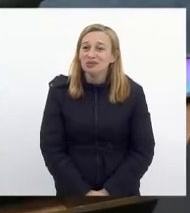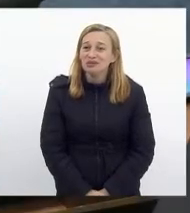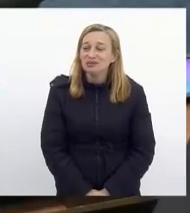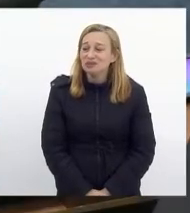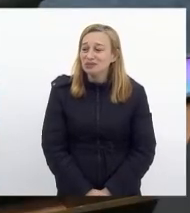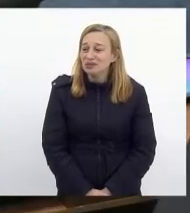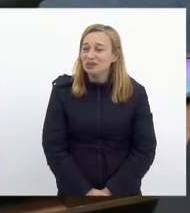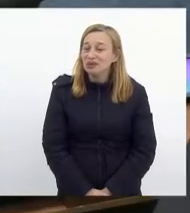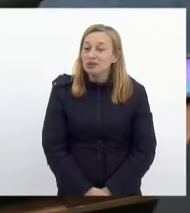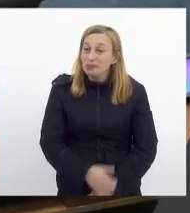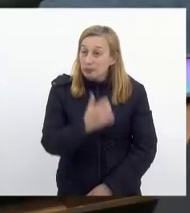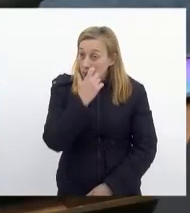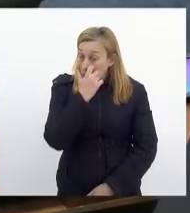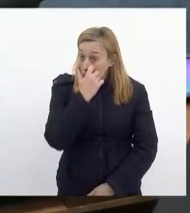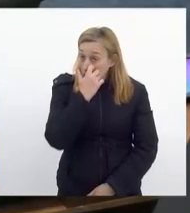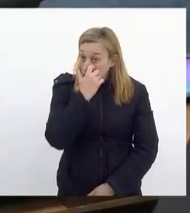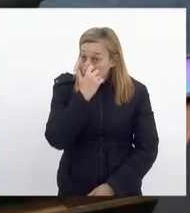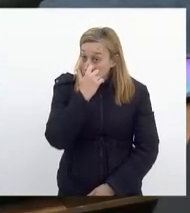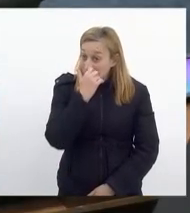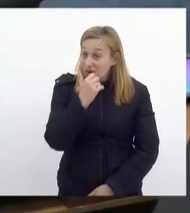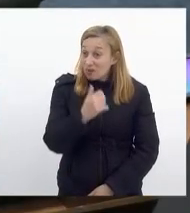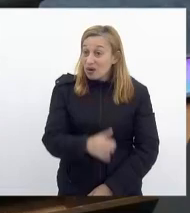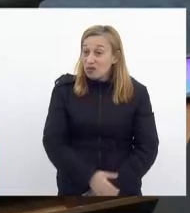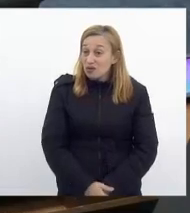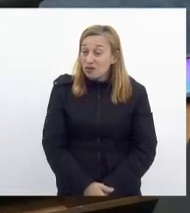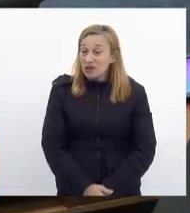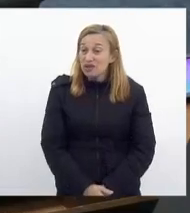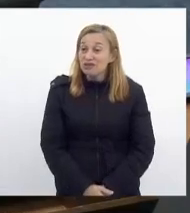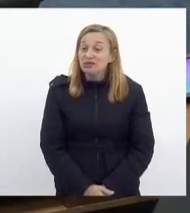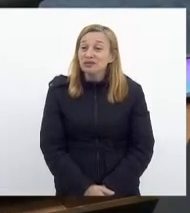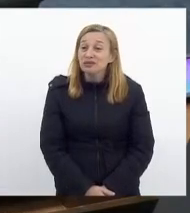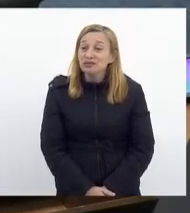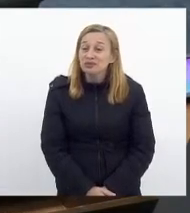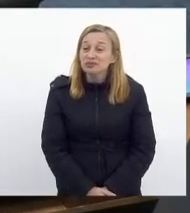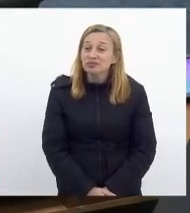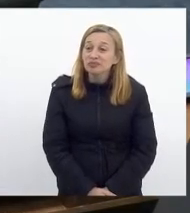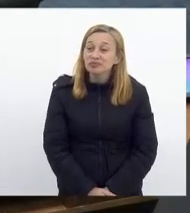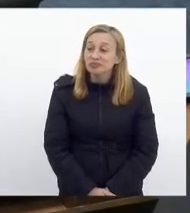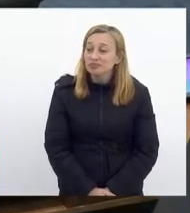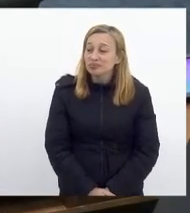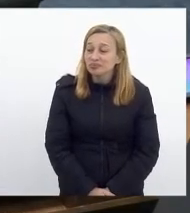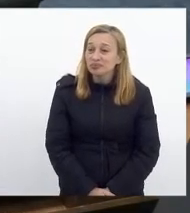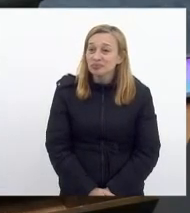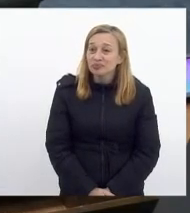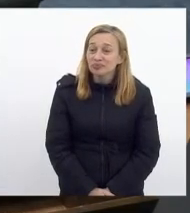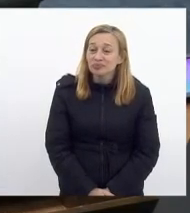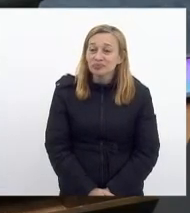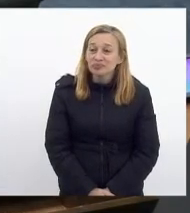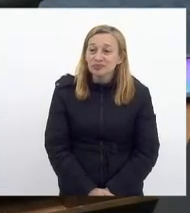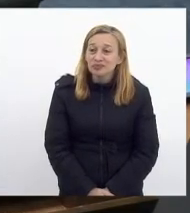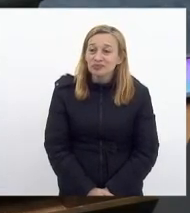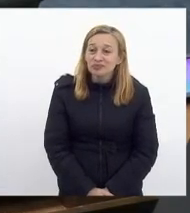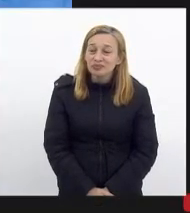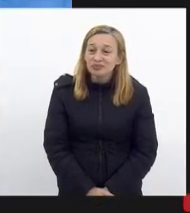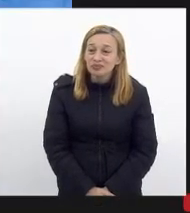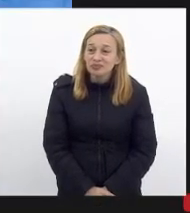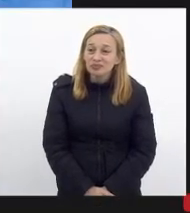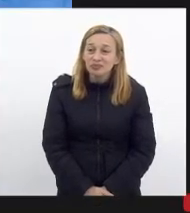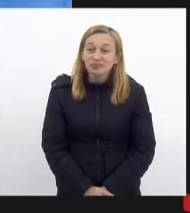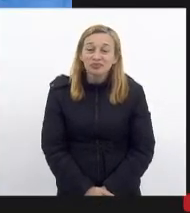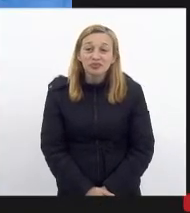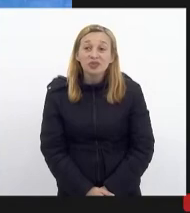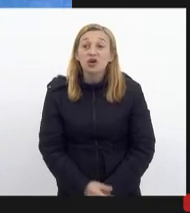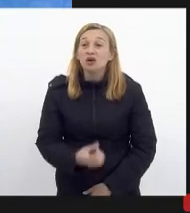Te ouço e vejo. Me ouve? Ouço e vejo. Ah, ótimo, obrigada. Gostaria de